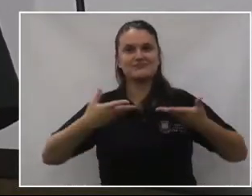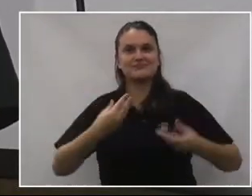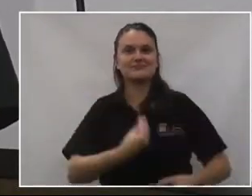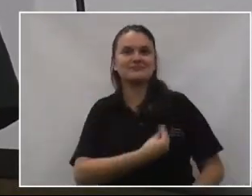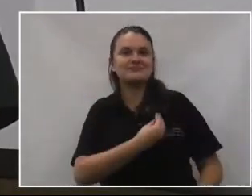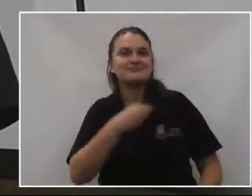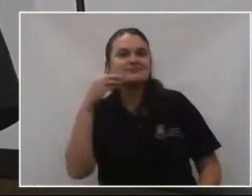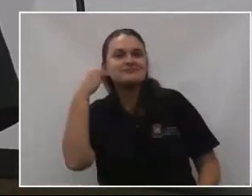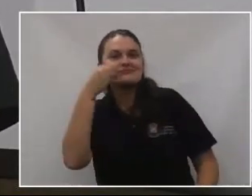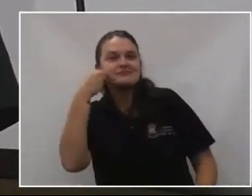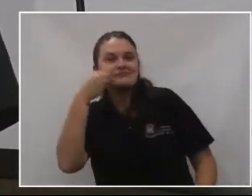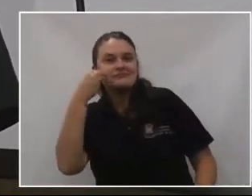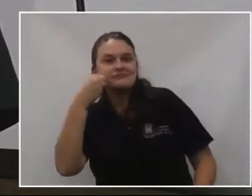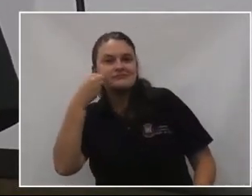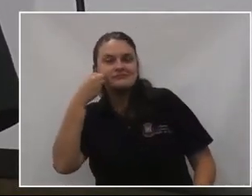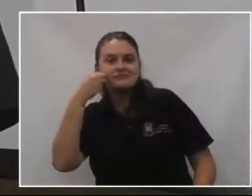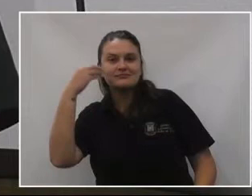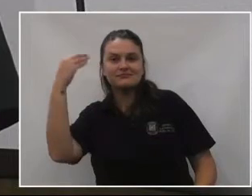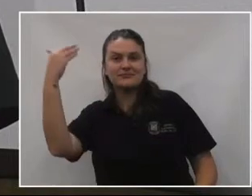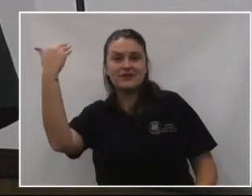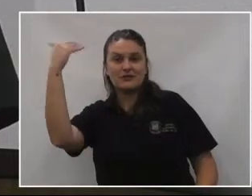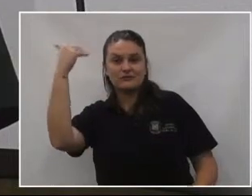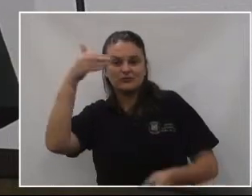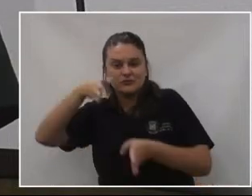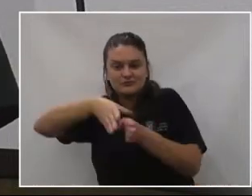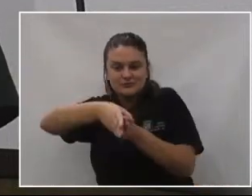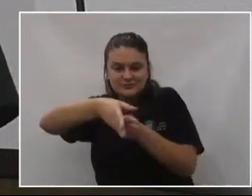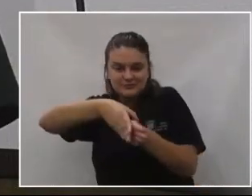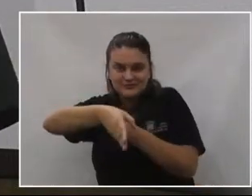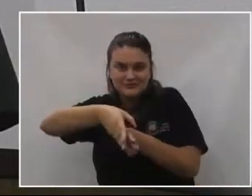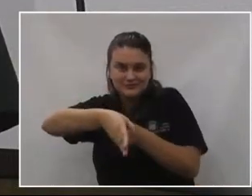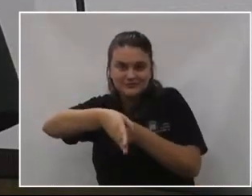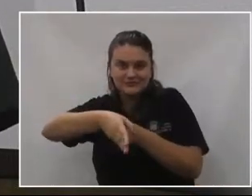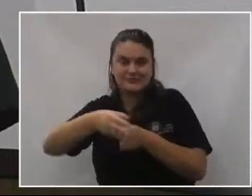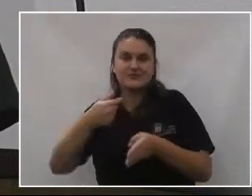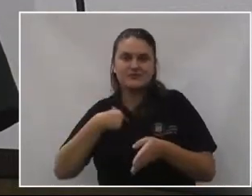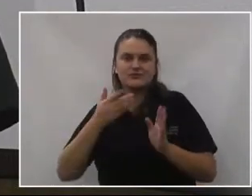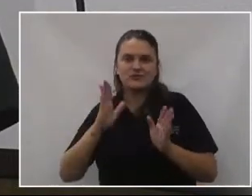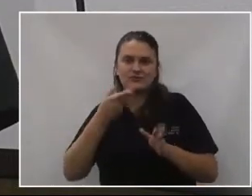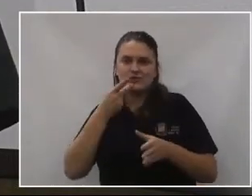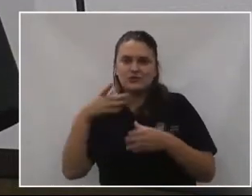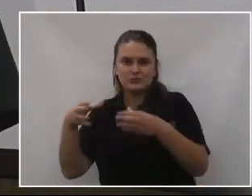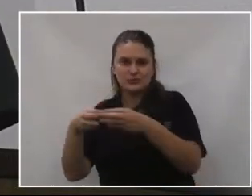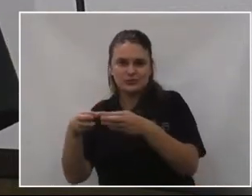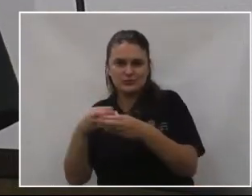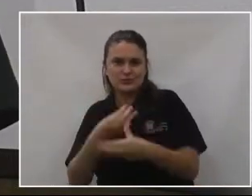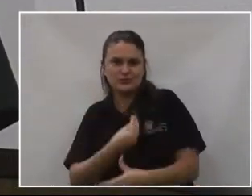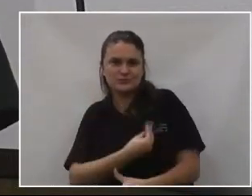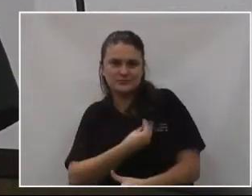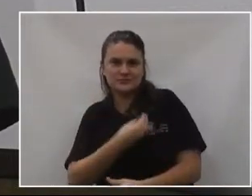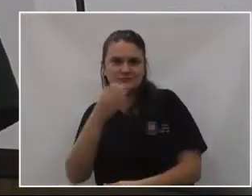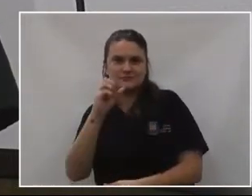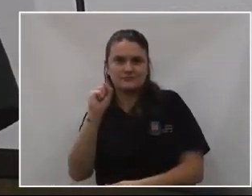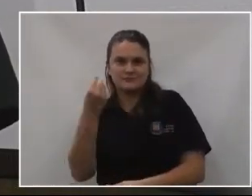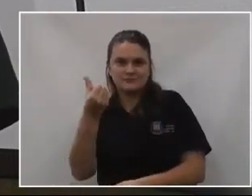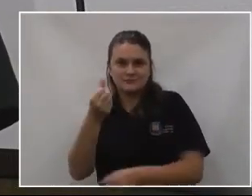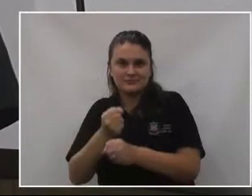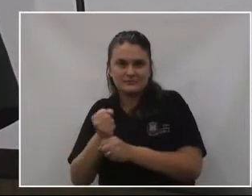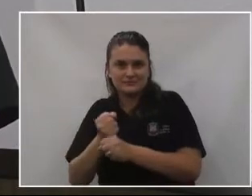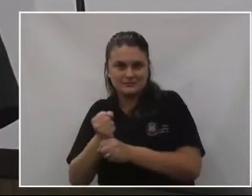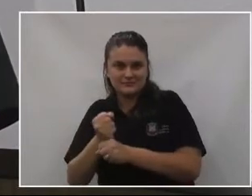experiência dos adultos voluntários. Então, como eu frisei, o grupo já está presente há 86 anos